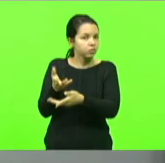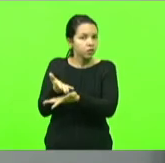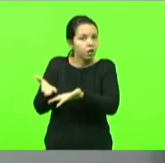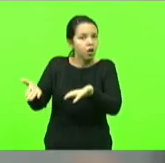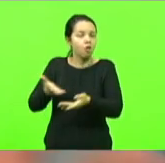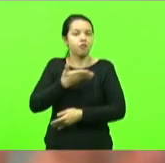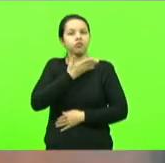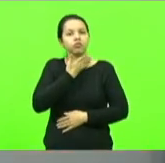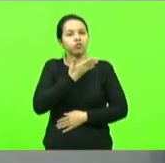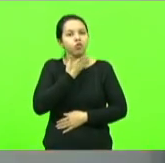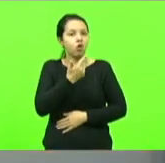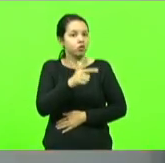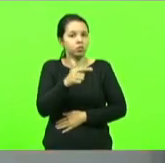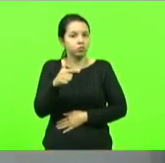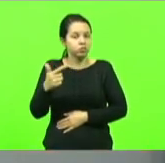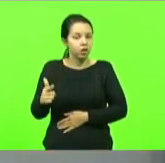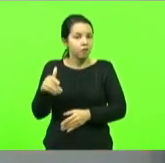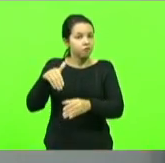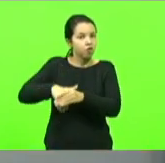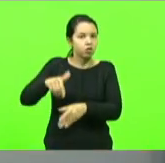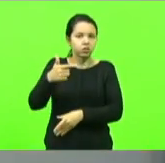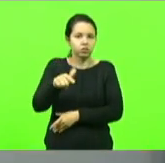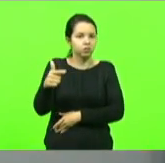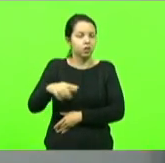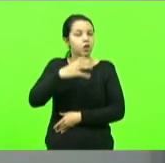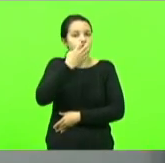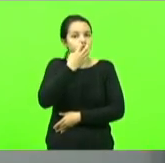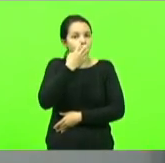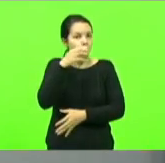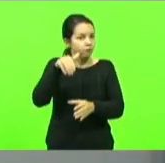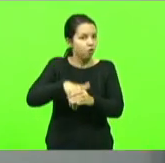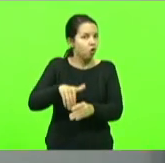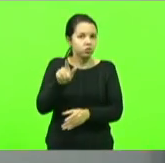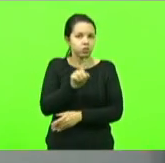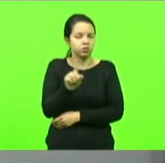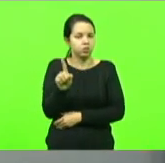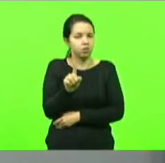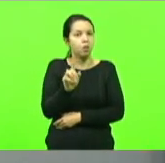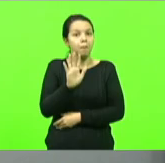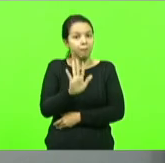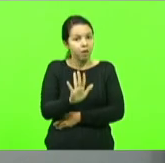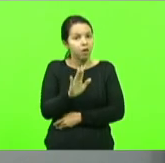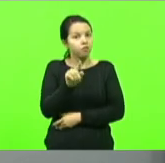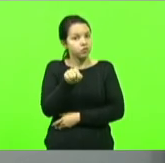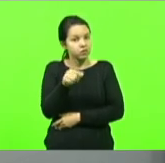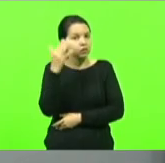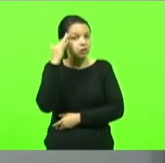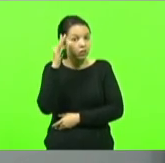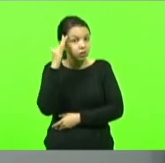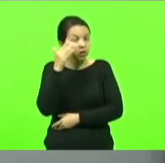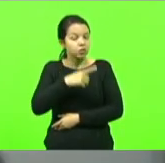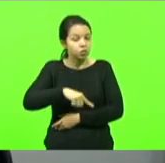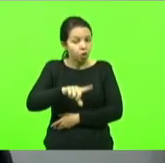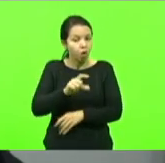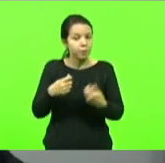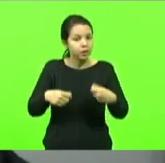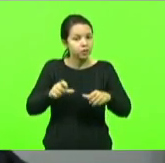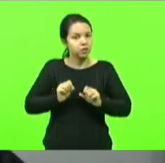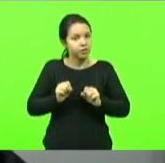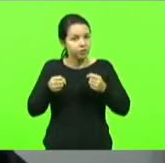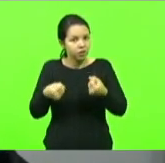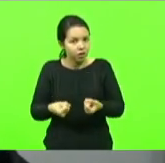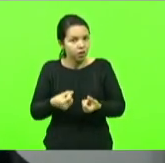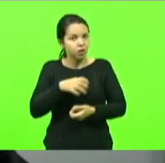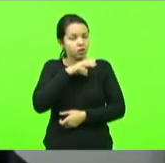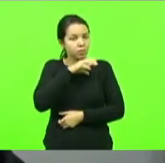vez que não tem voto cachorro não vota mas se você entender que nós precisamos estar defendendo os animais aí